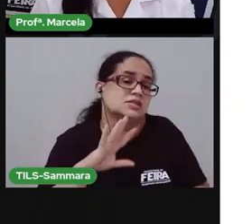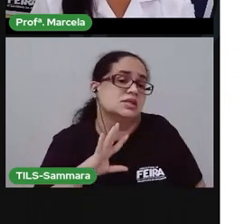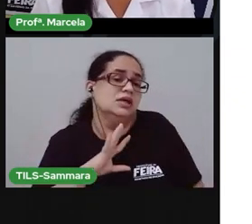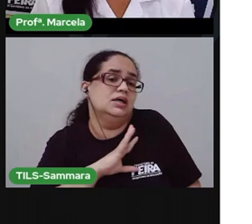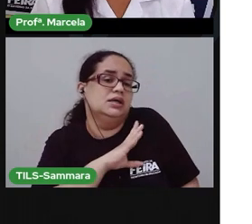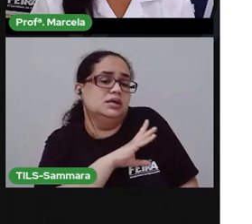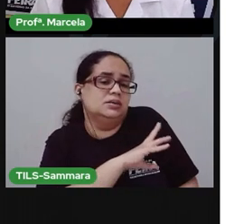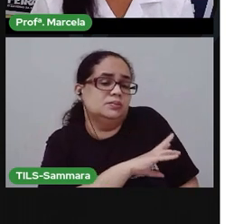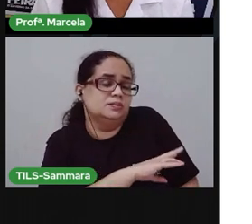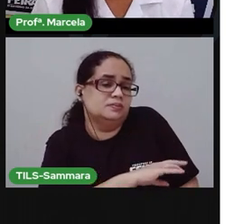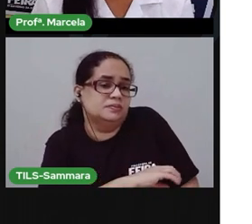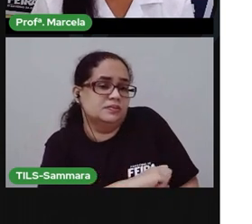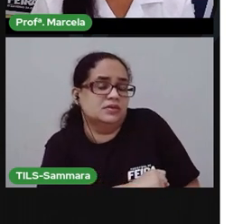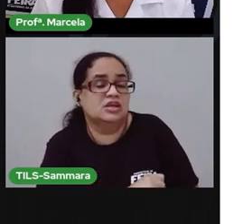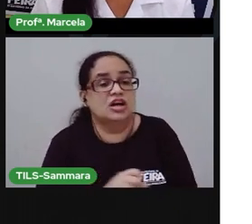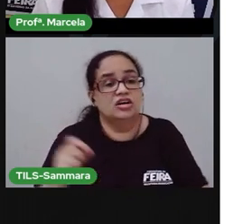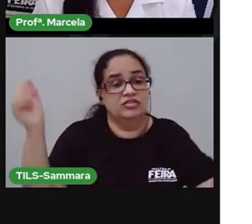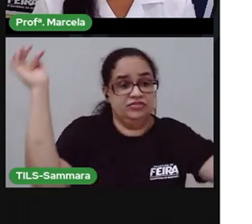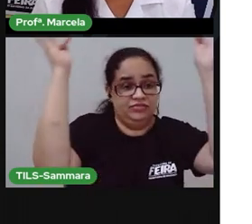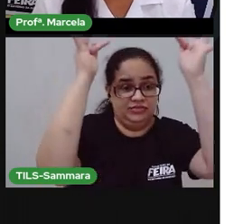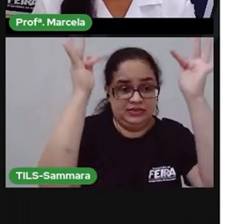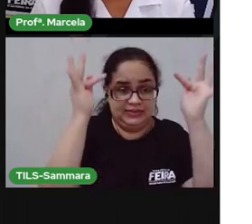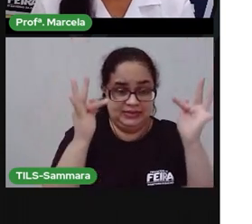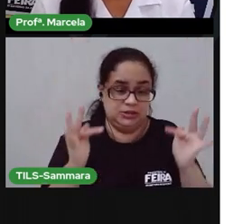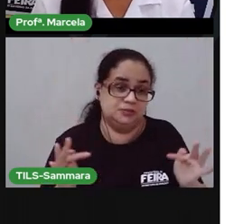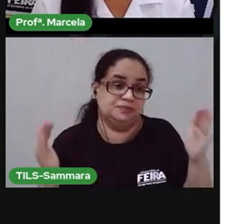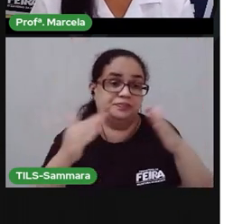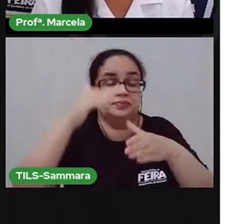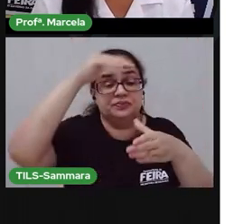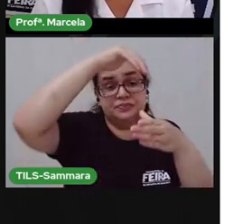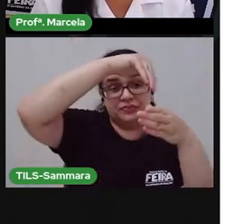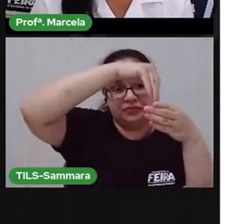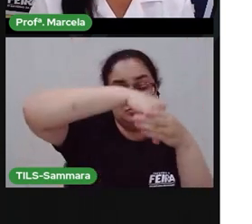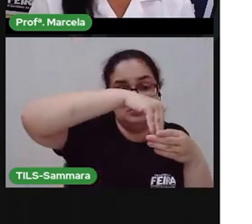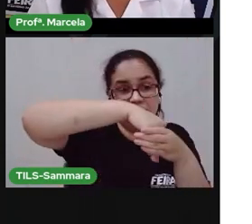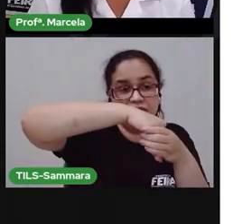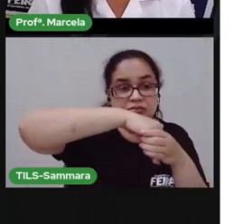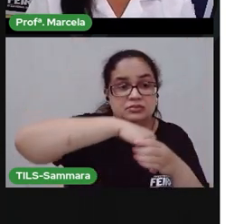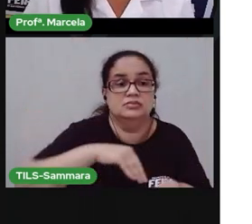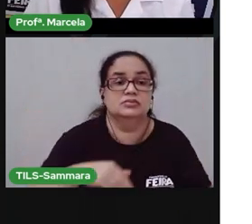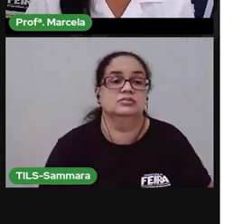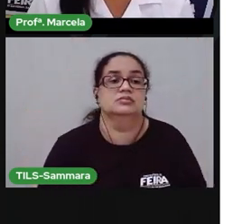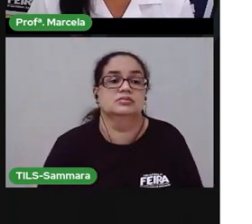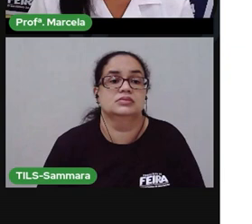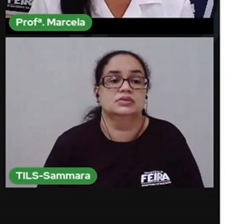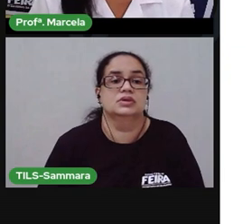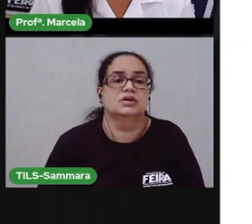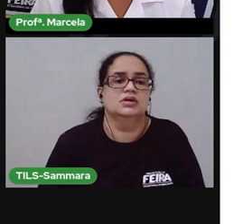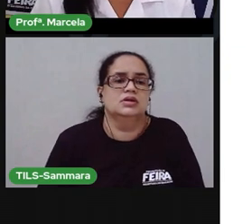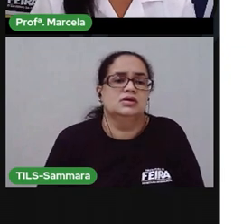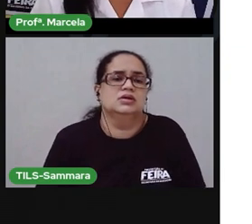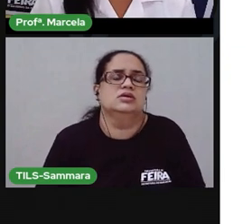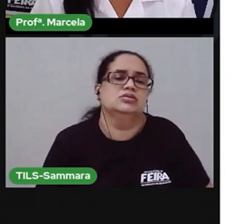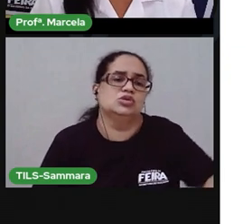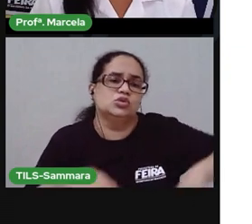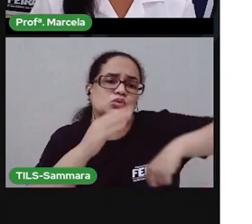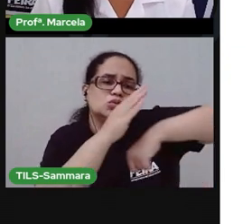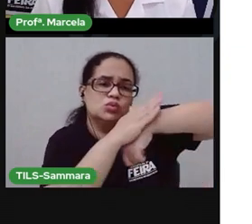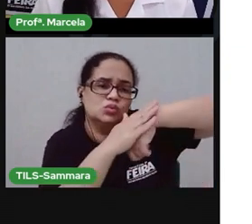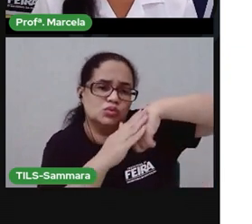que você é feliz e morar com ela, com ele. Faz um gesto de carinho,